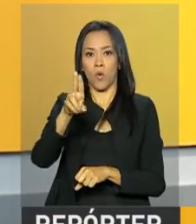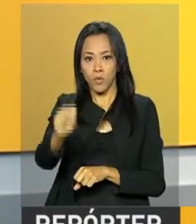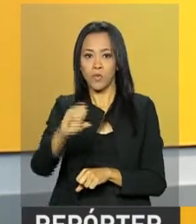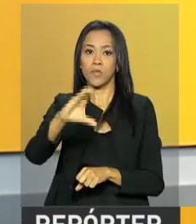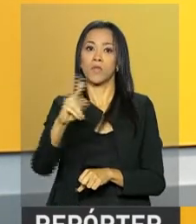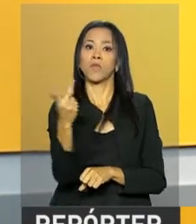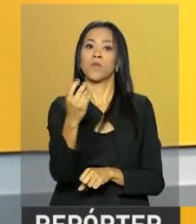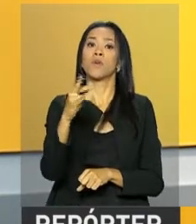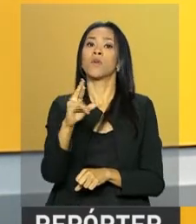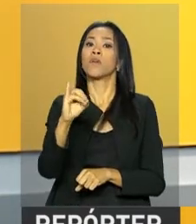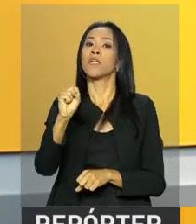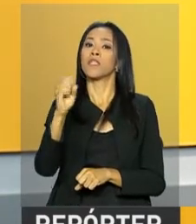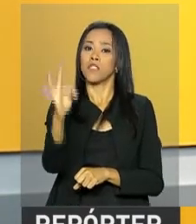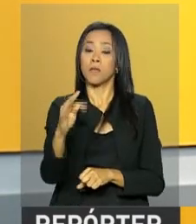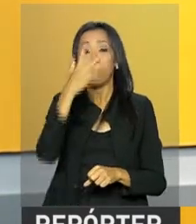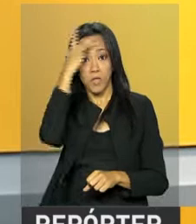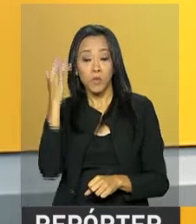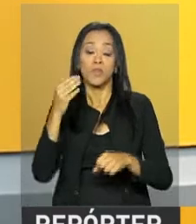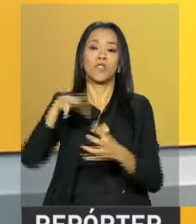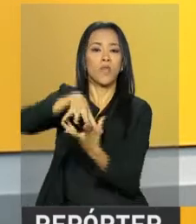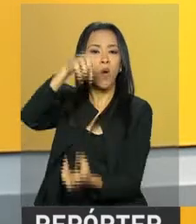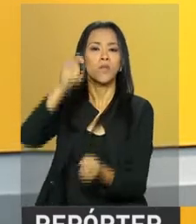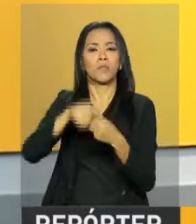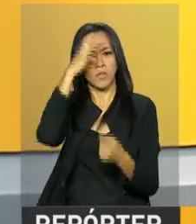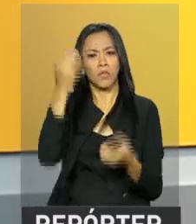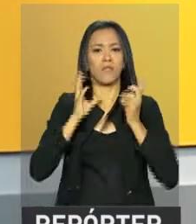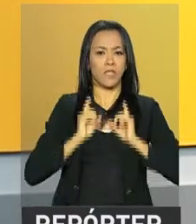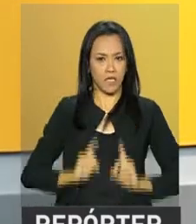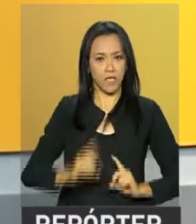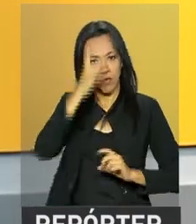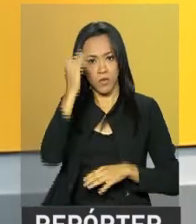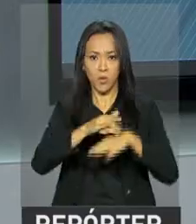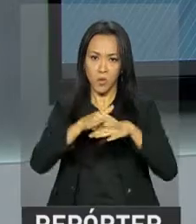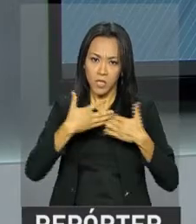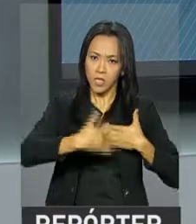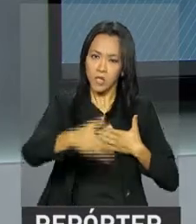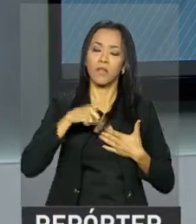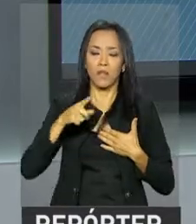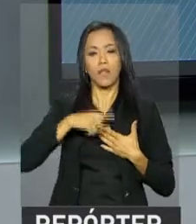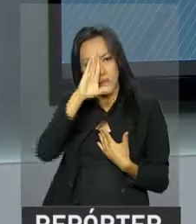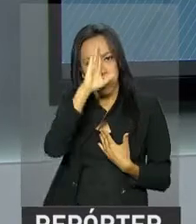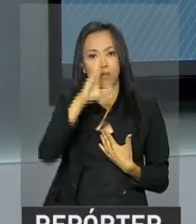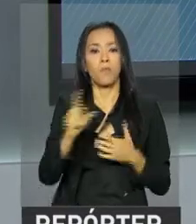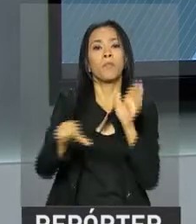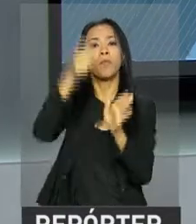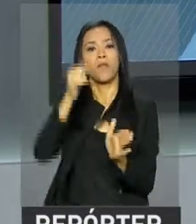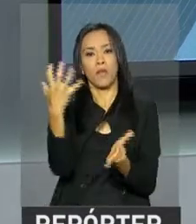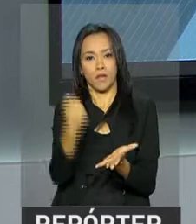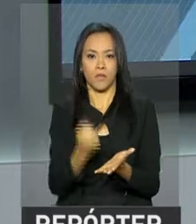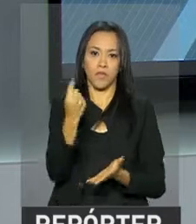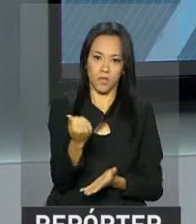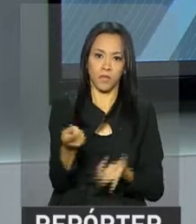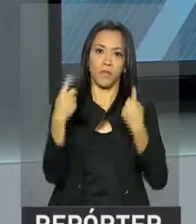com deficiência ou com doenças graves têm prioridade no recebimento. E o presidente Michel Temer participa hoje